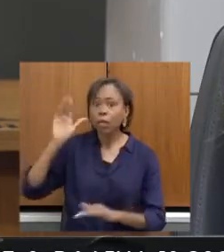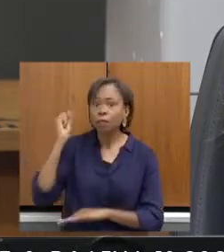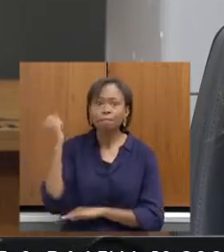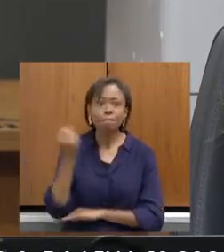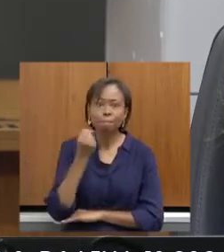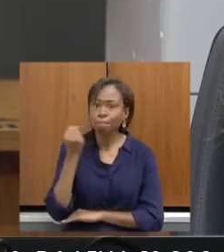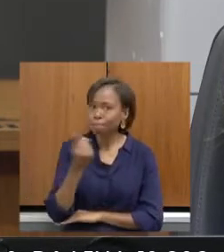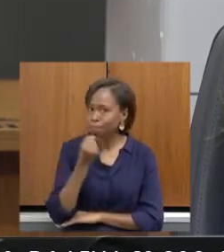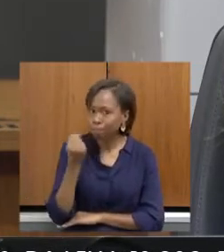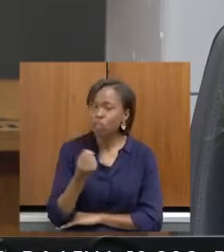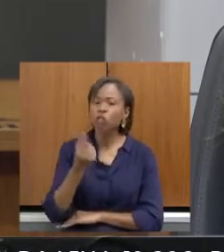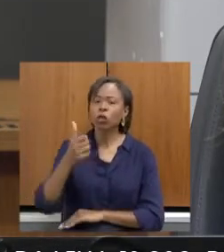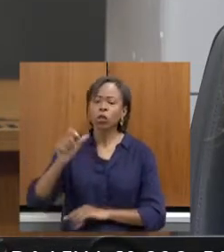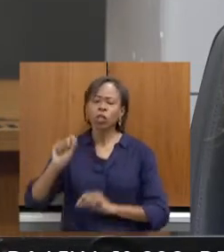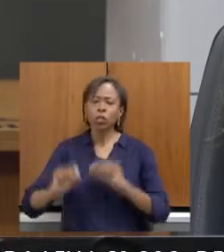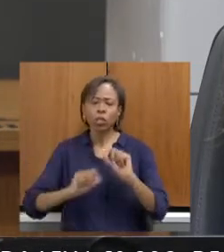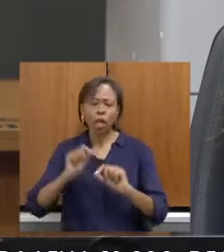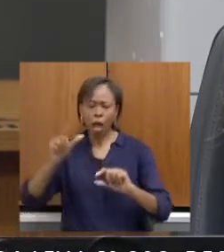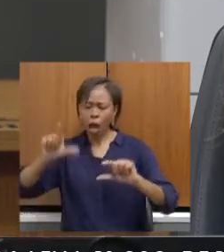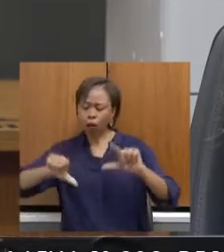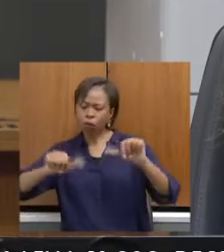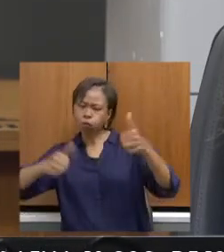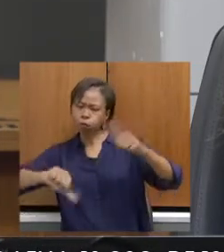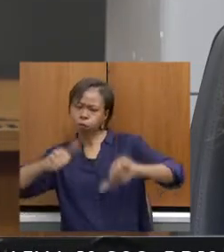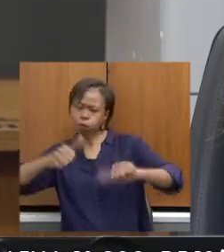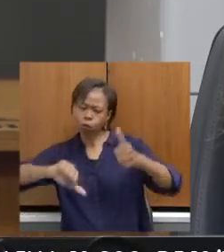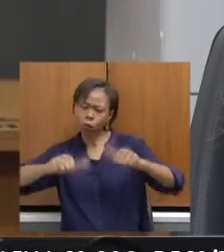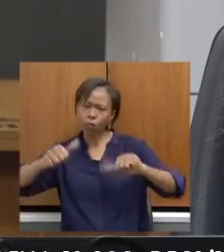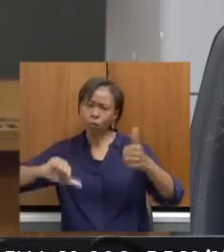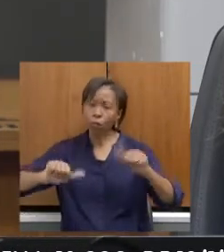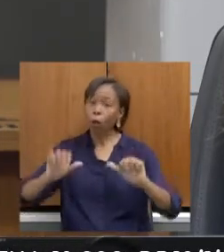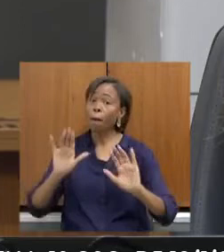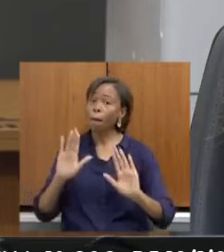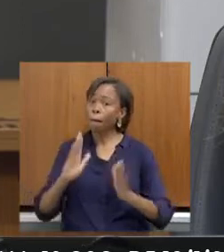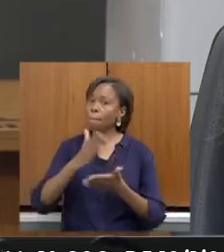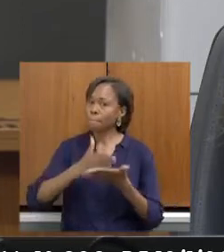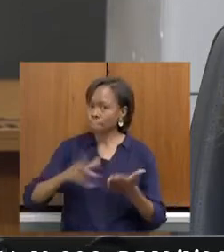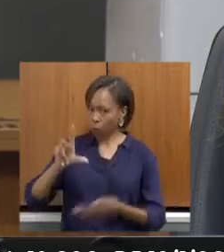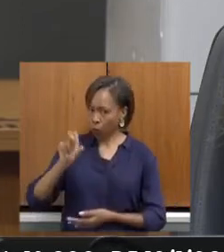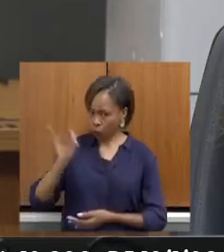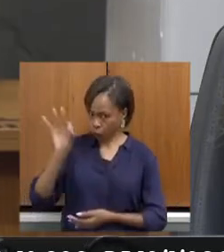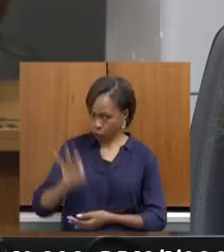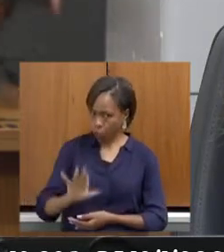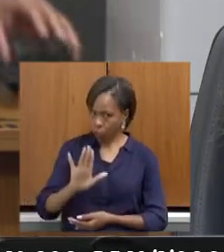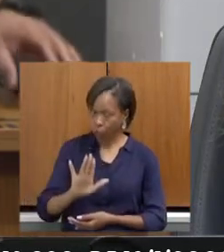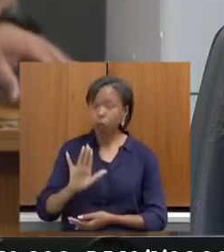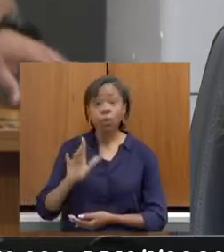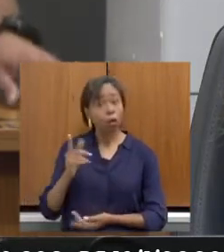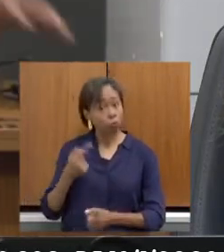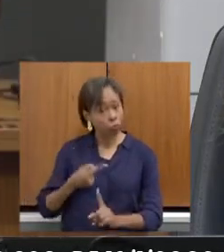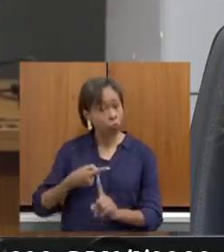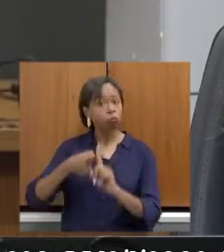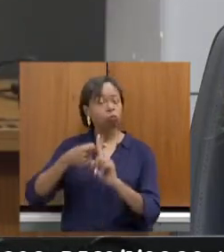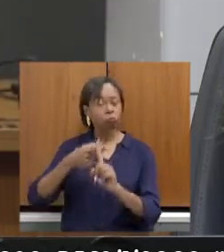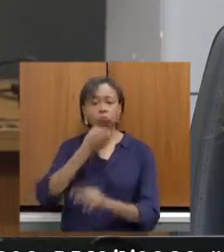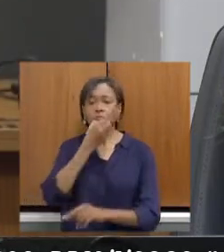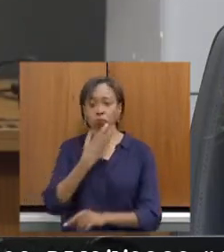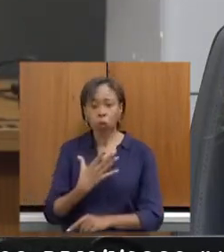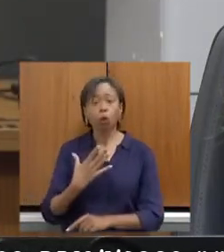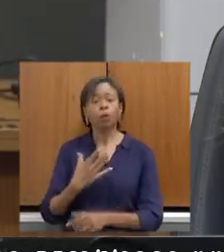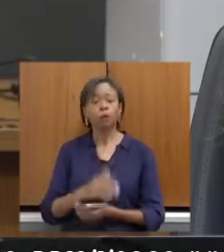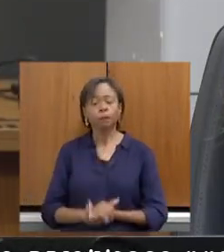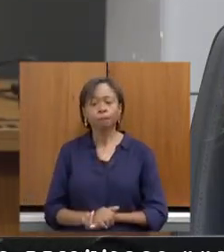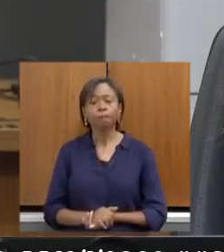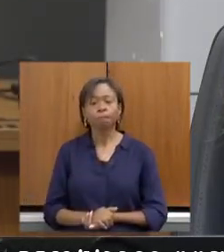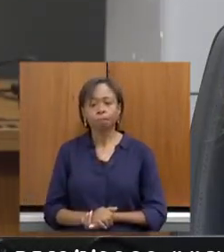aleatorizada, randomizada, de forma parcial. E aí nós obtivemos, e foi muito positivo, deputado e todos presentes,